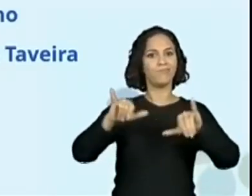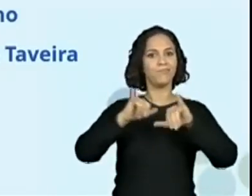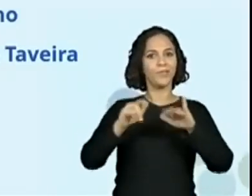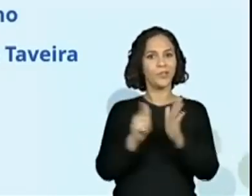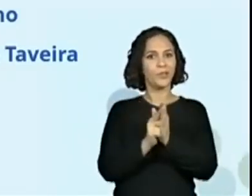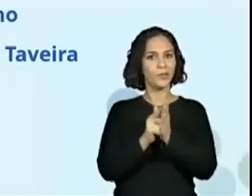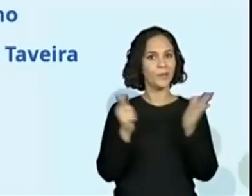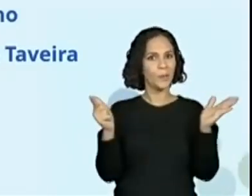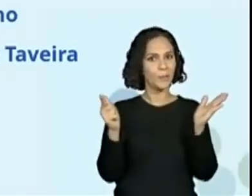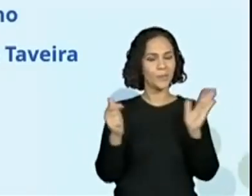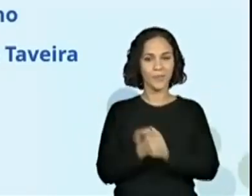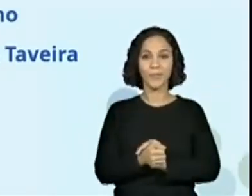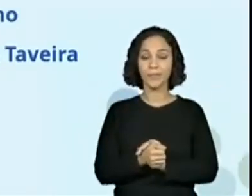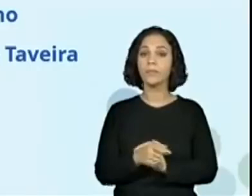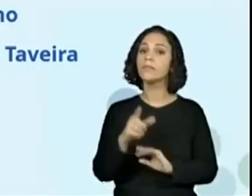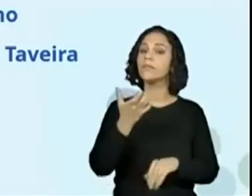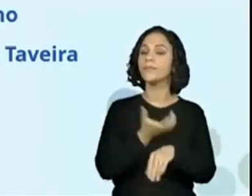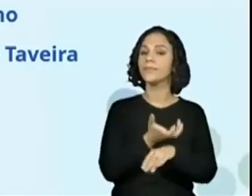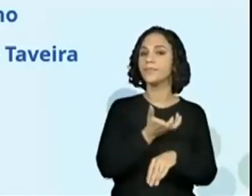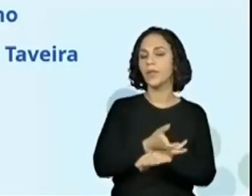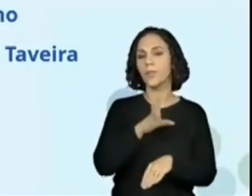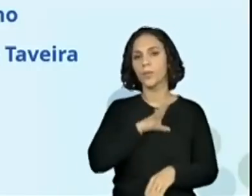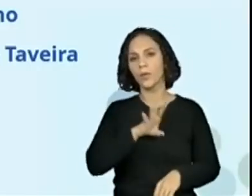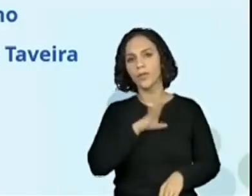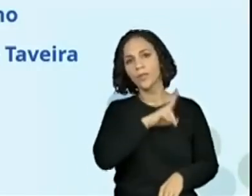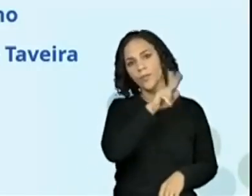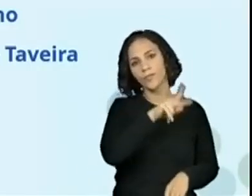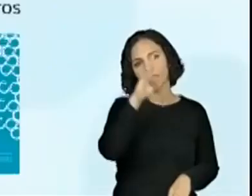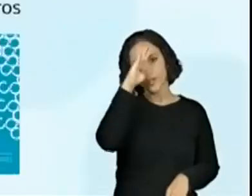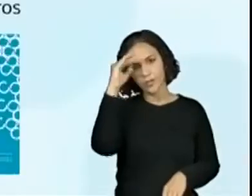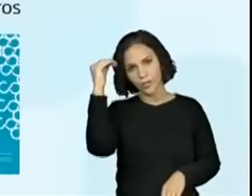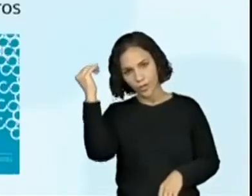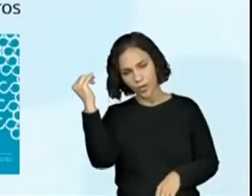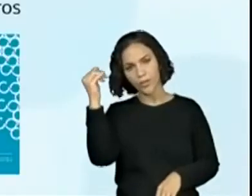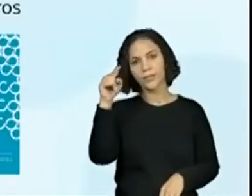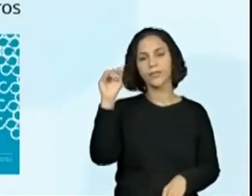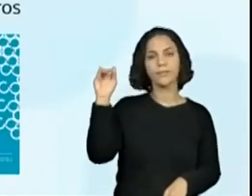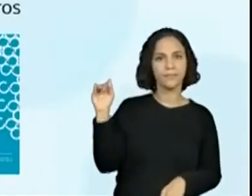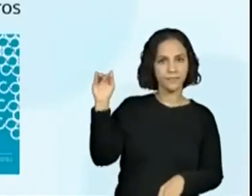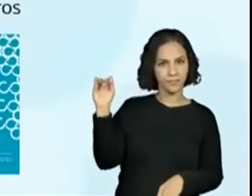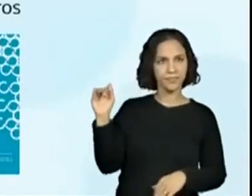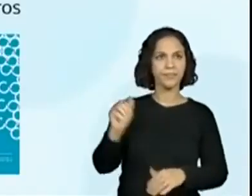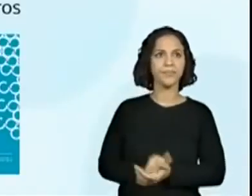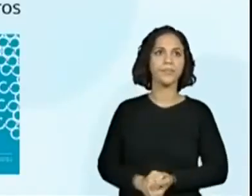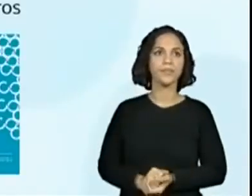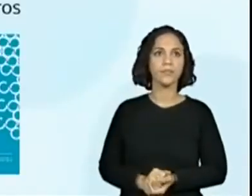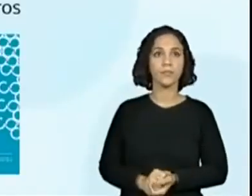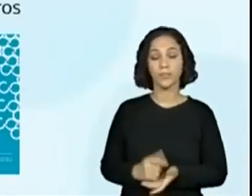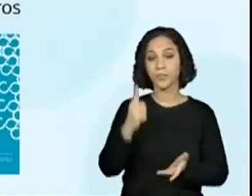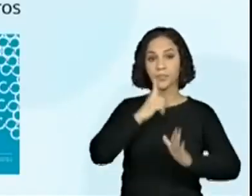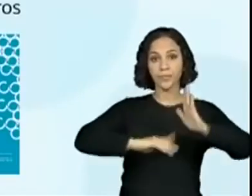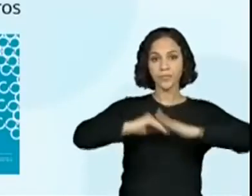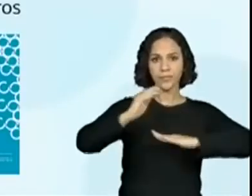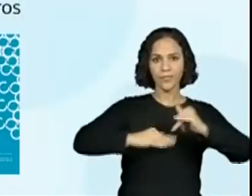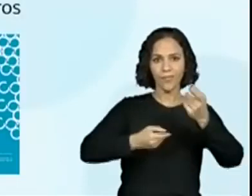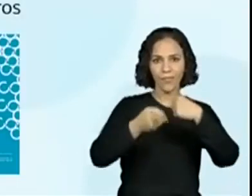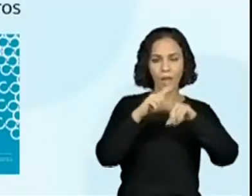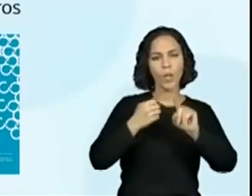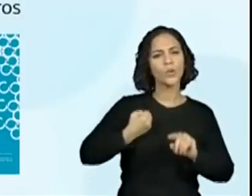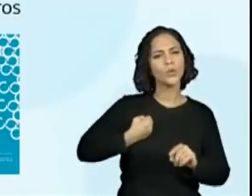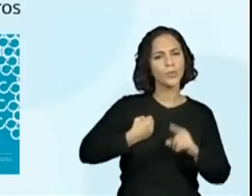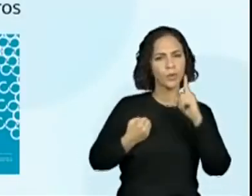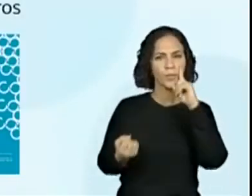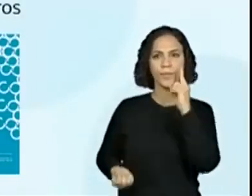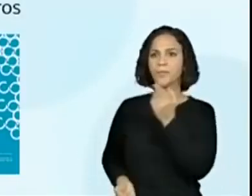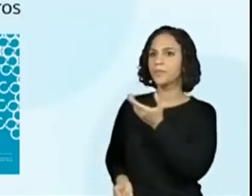Disciplina Língua Portuguesa, professora Joyce e professora Regiane Taveira. O código da habilidade é